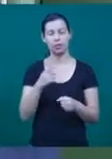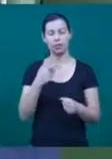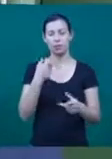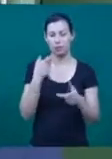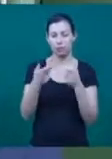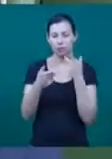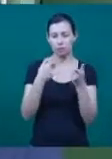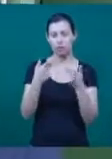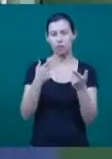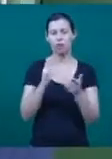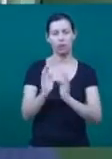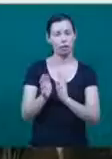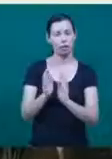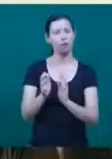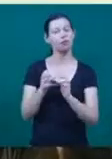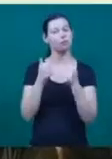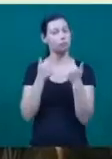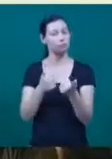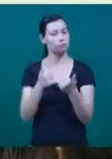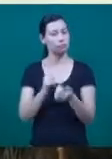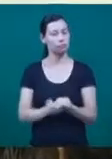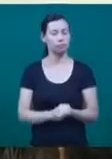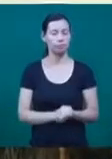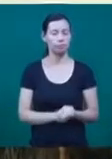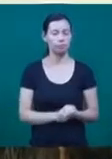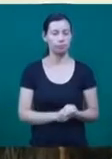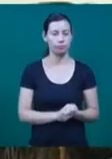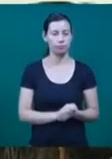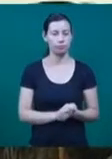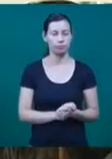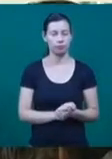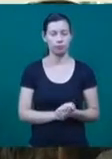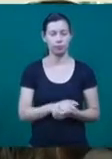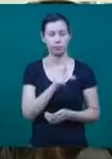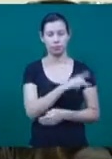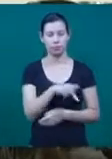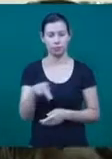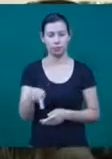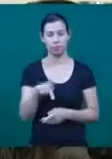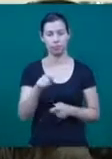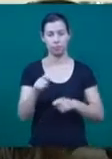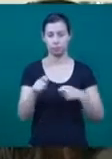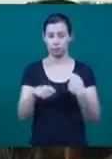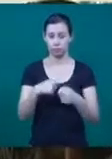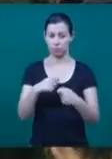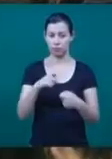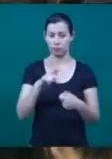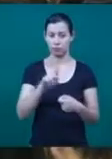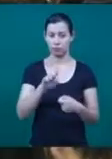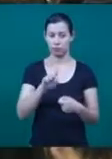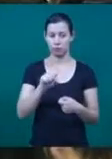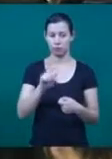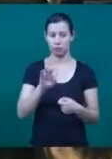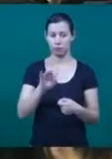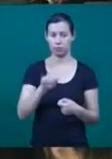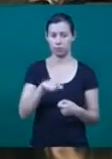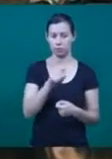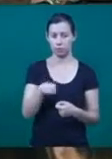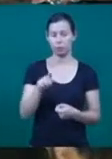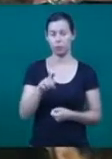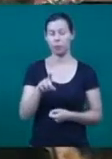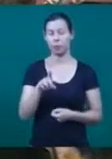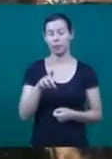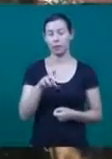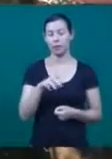ouvindo a gente, é muito importante. Segundo o professor de administração da Faculdade de Gestão e Negócios da UFO, alguns elementos são